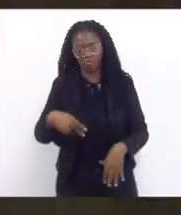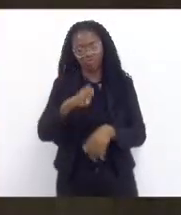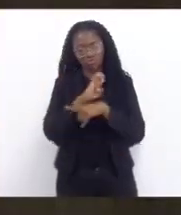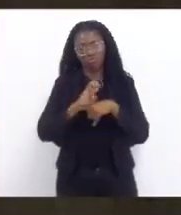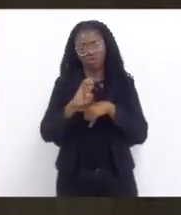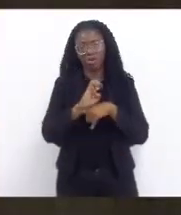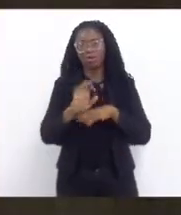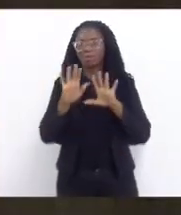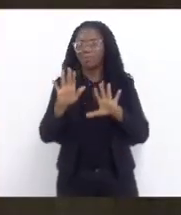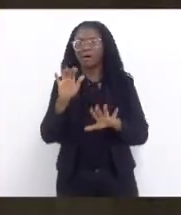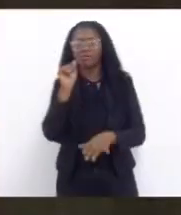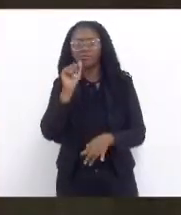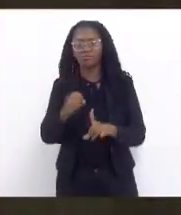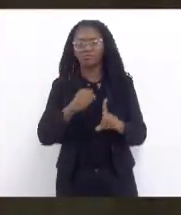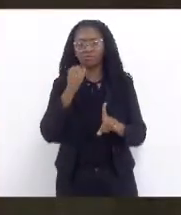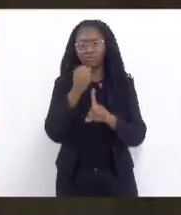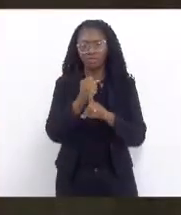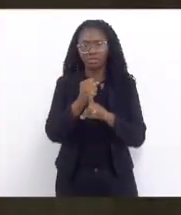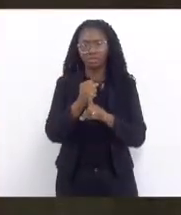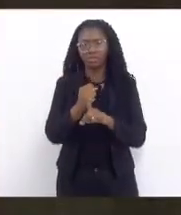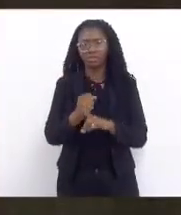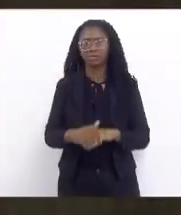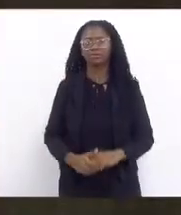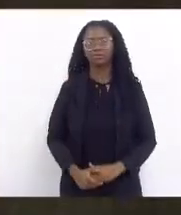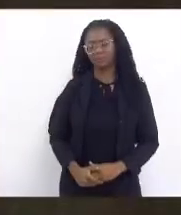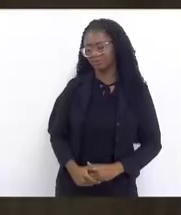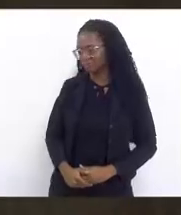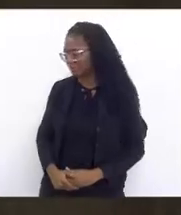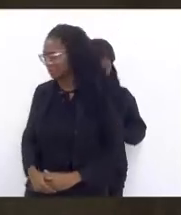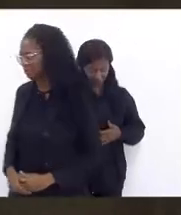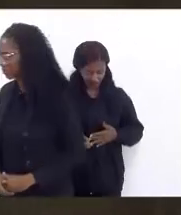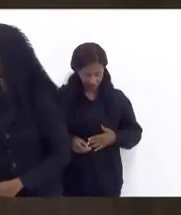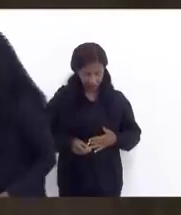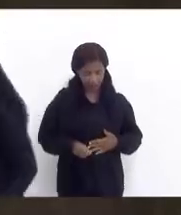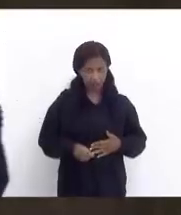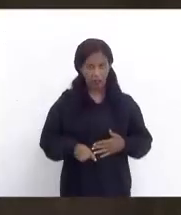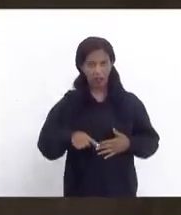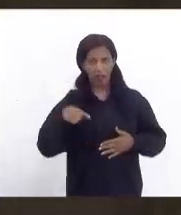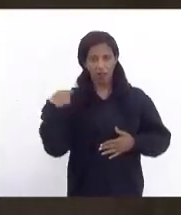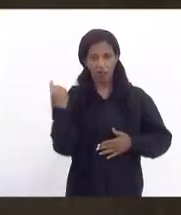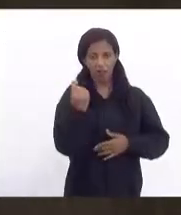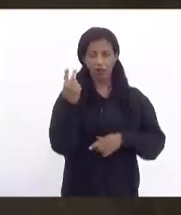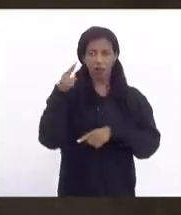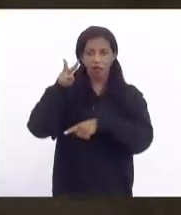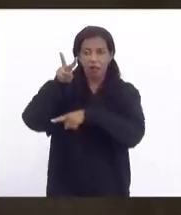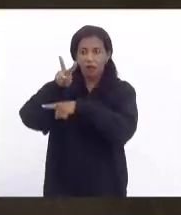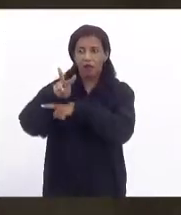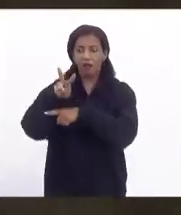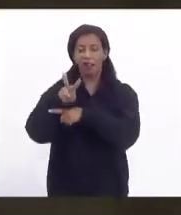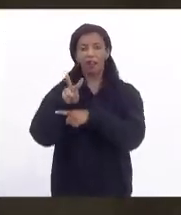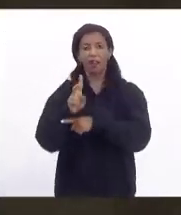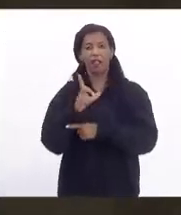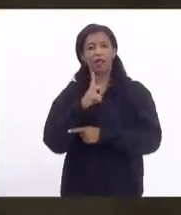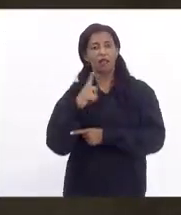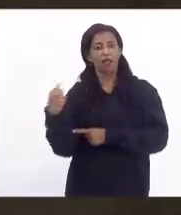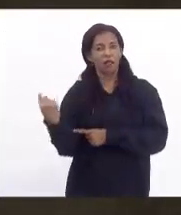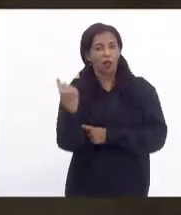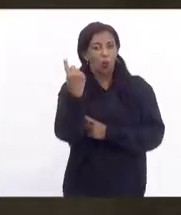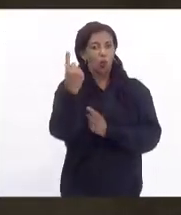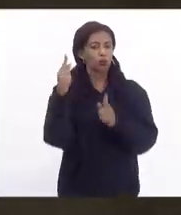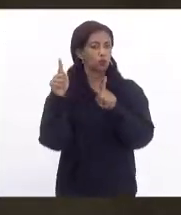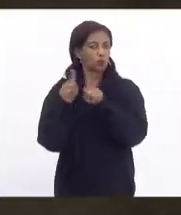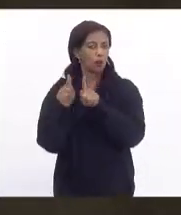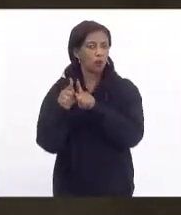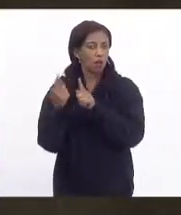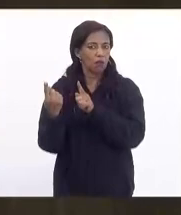feminicídio é pensar o quanto que os nossos abrigos aliás o nosso abrigo porque há apenas um é insuficiente também